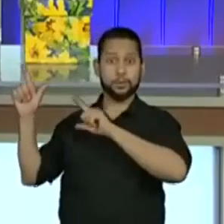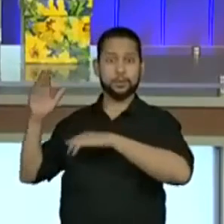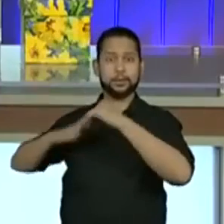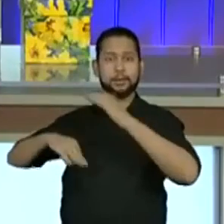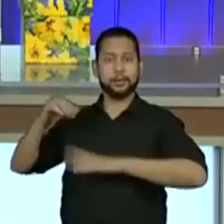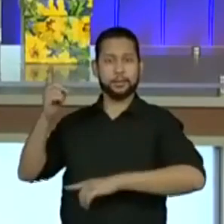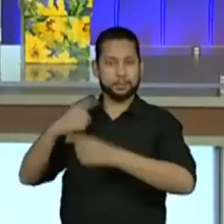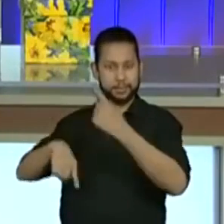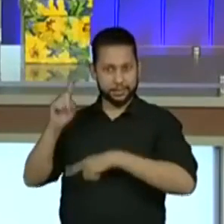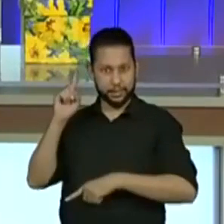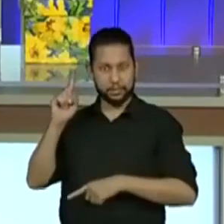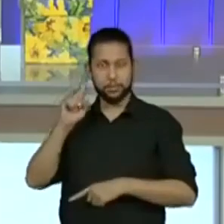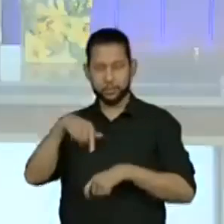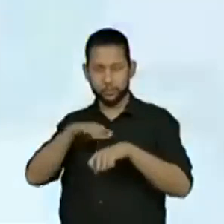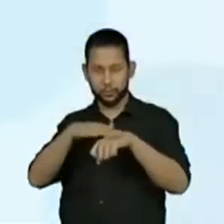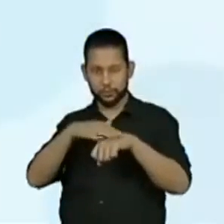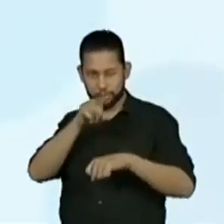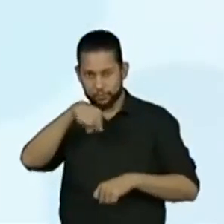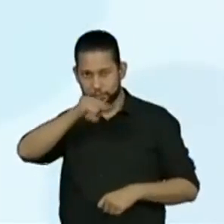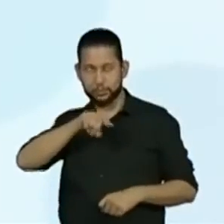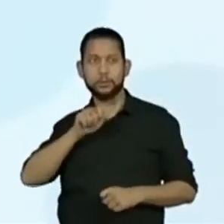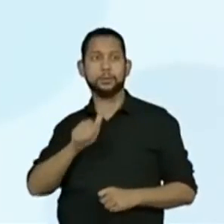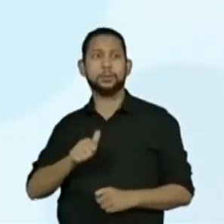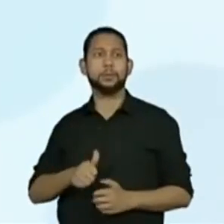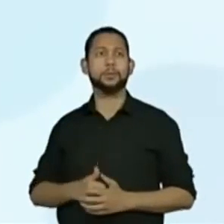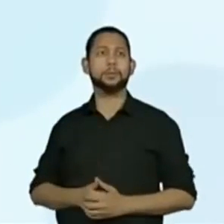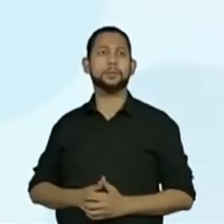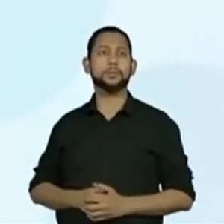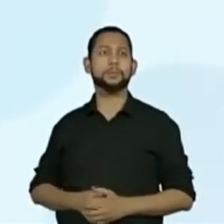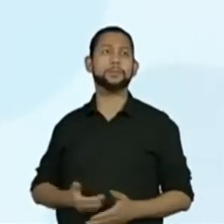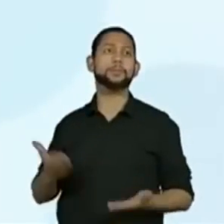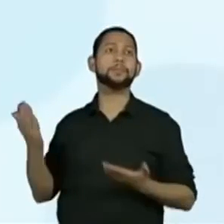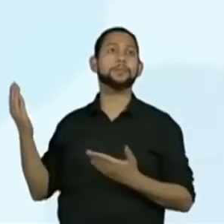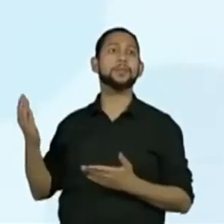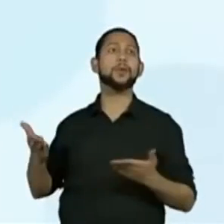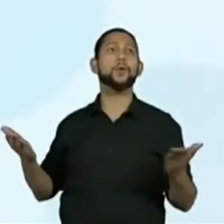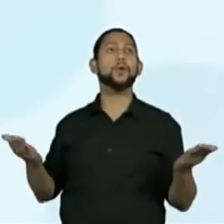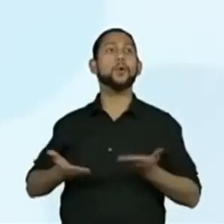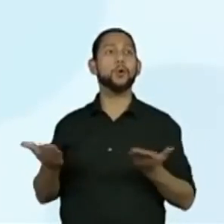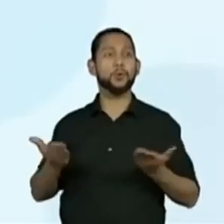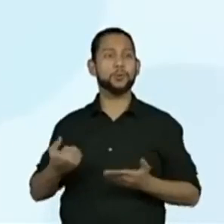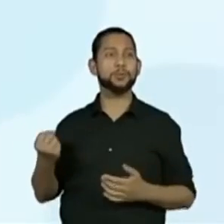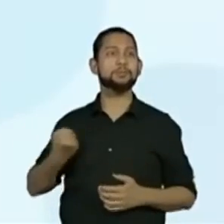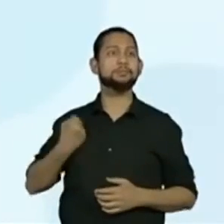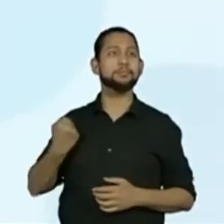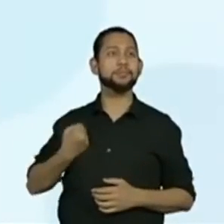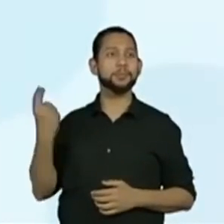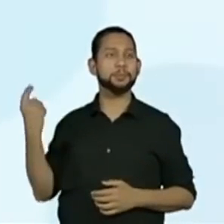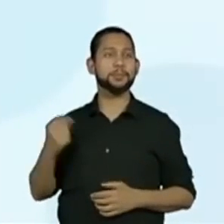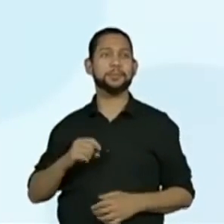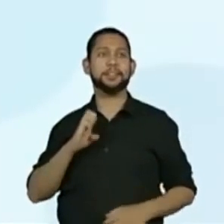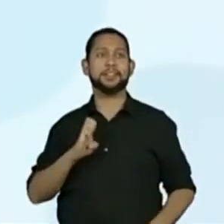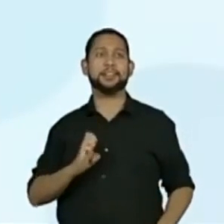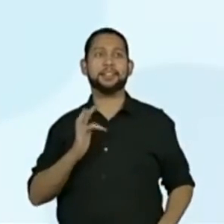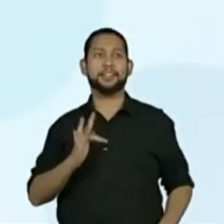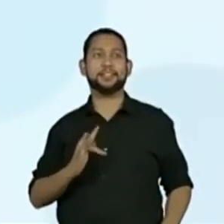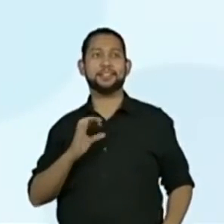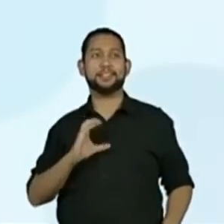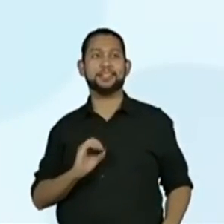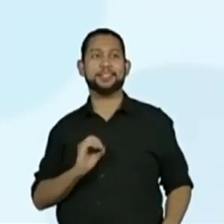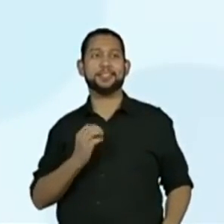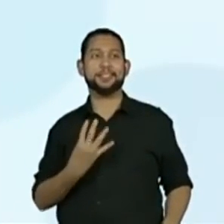e volto para falar com vocês, certo? Vamos lá? A habilidade de hoje é a seguinte. EF04